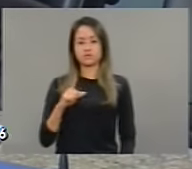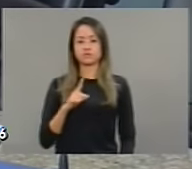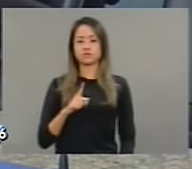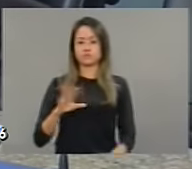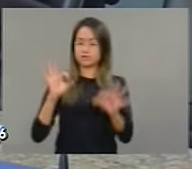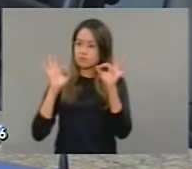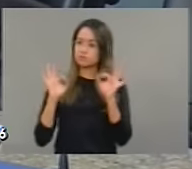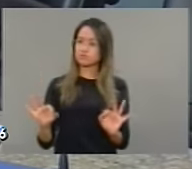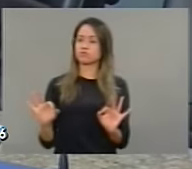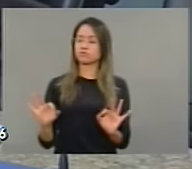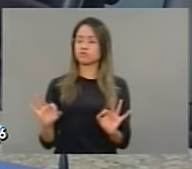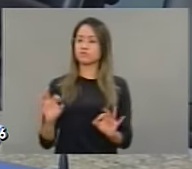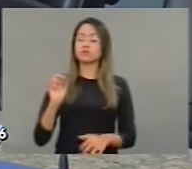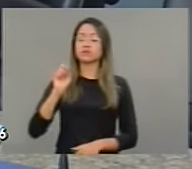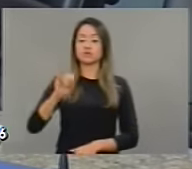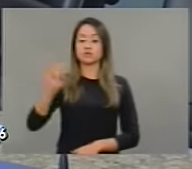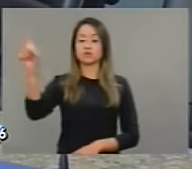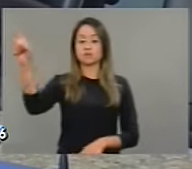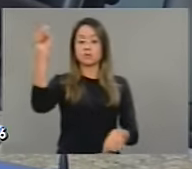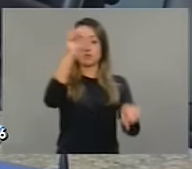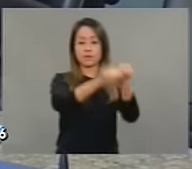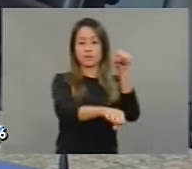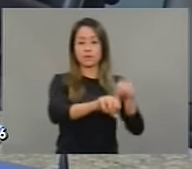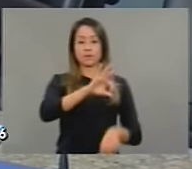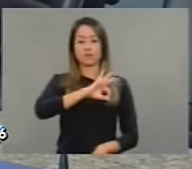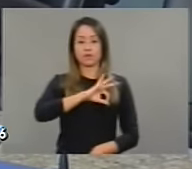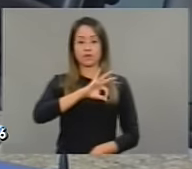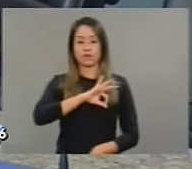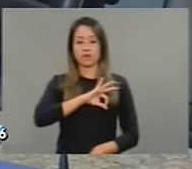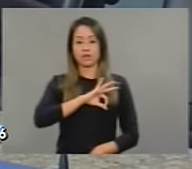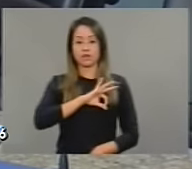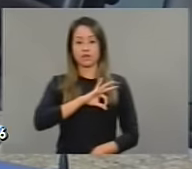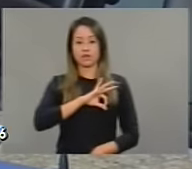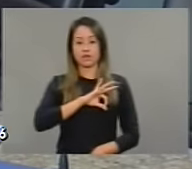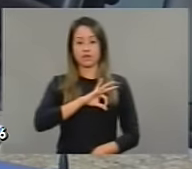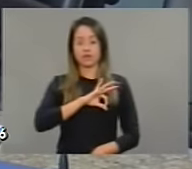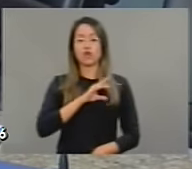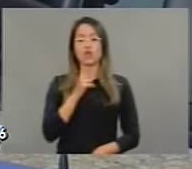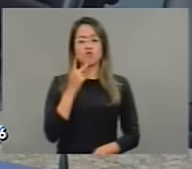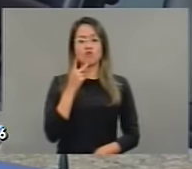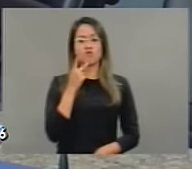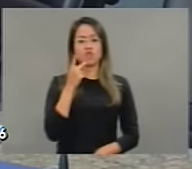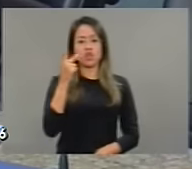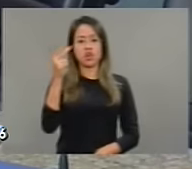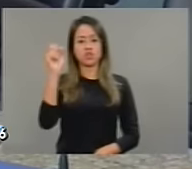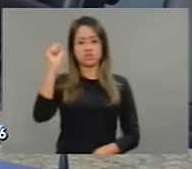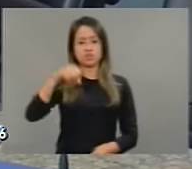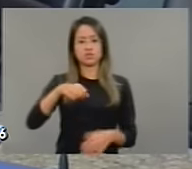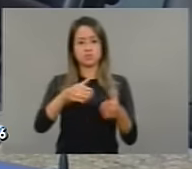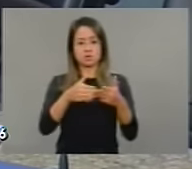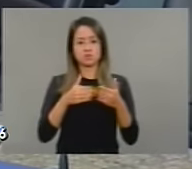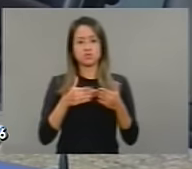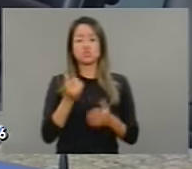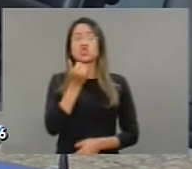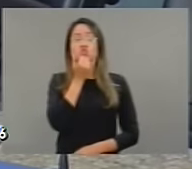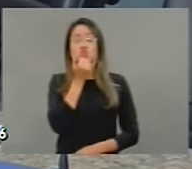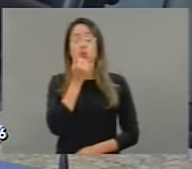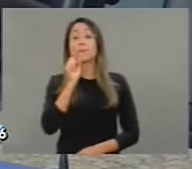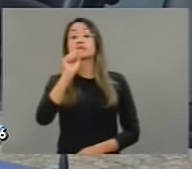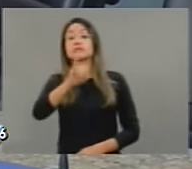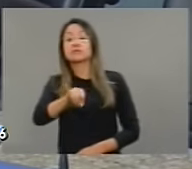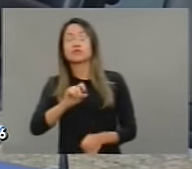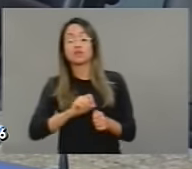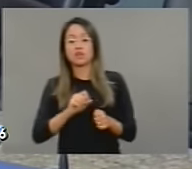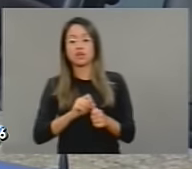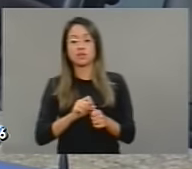que se Vossa Excelência tivesse feito, Vossa Excelência é homem suficiente para subir à tribuna, admitir e até pedir desculpas se tivesse feito, que eu sei que não